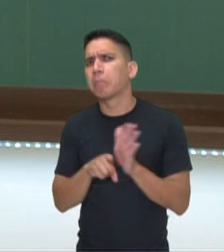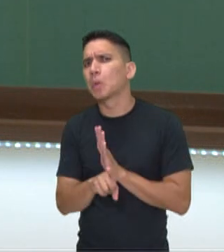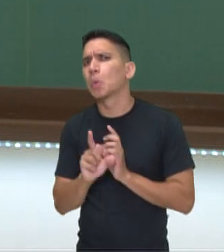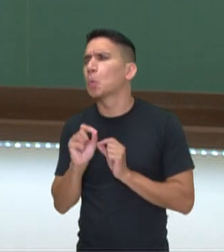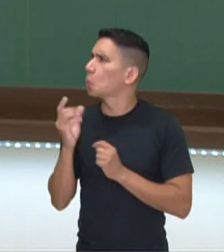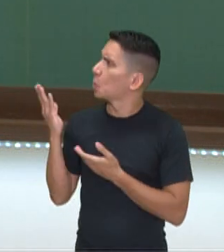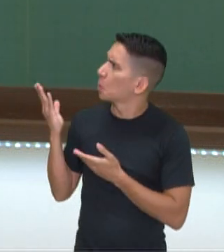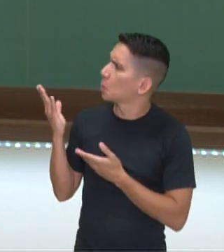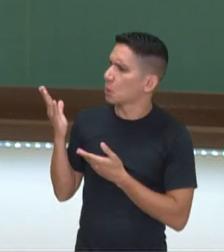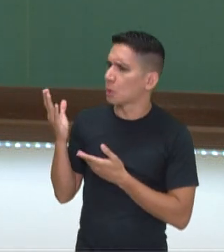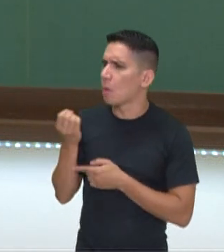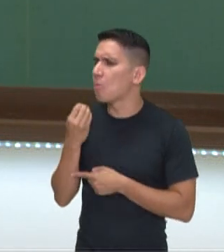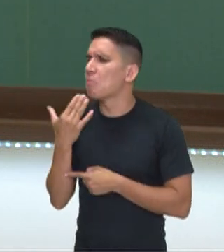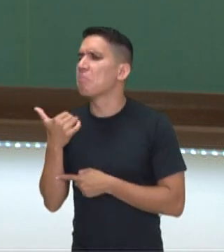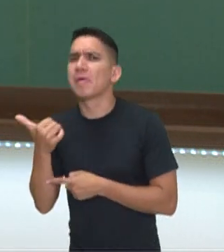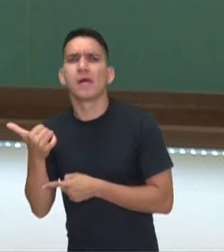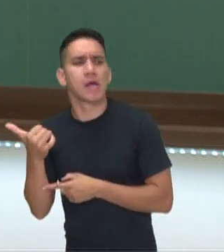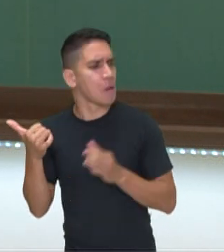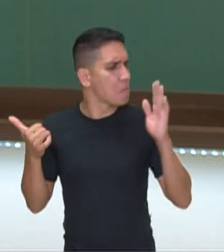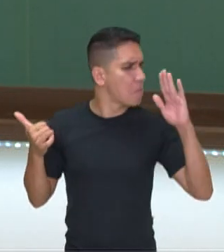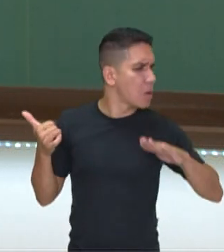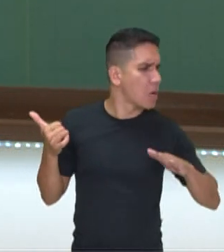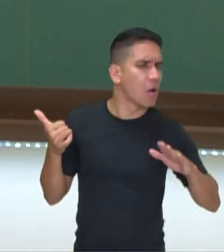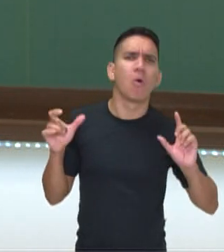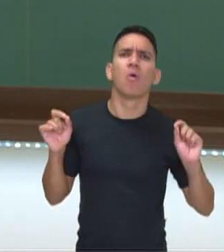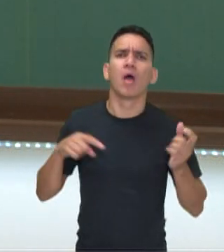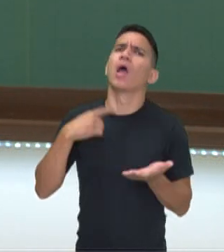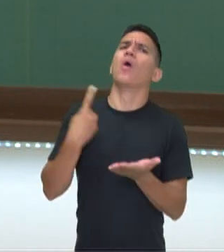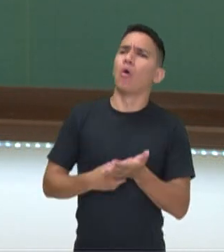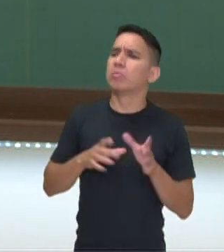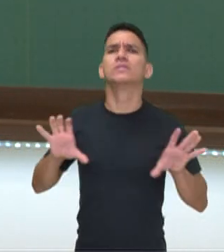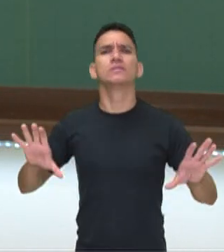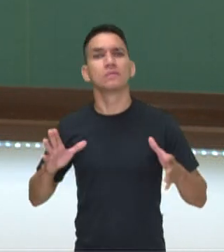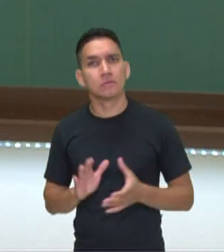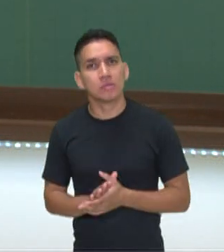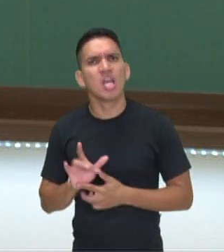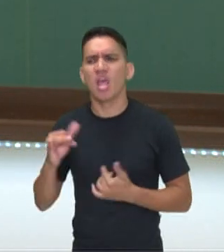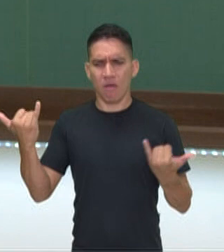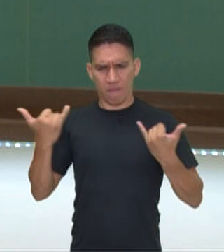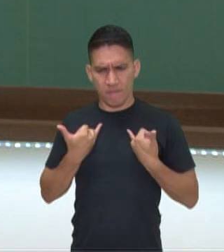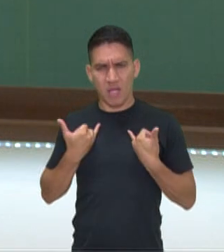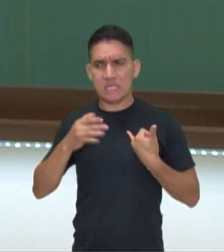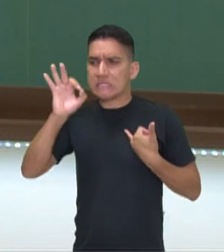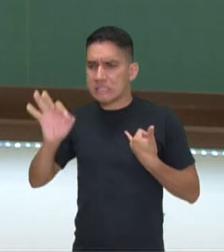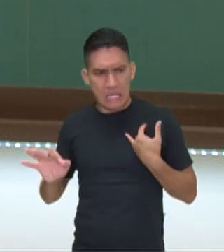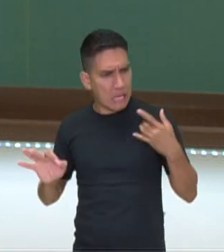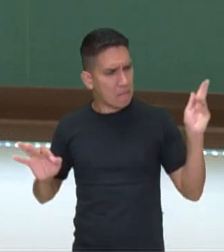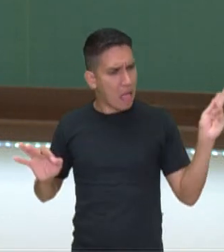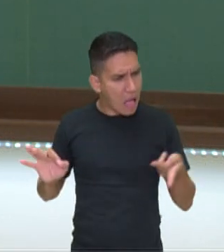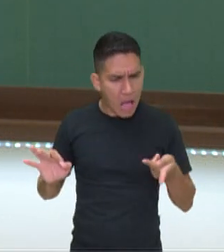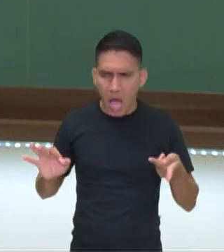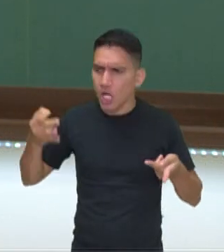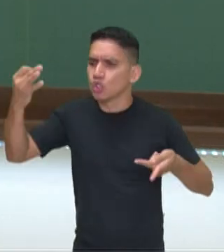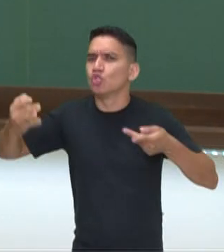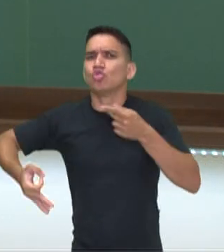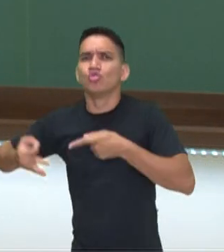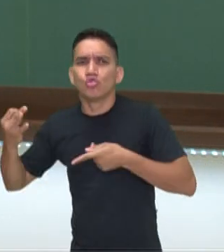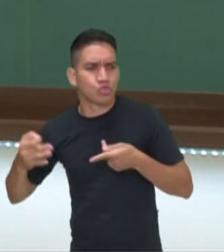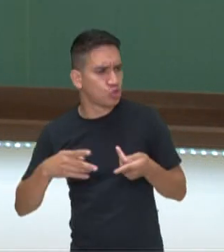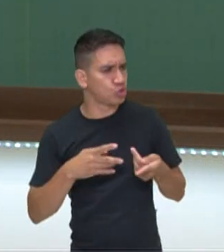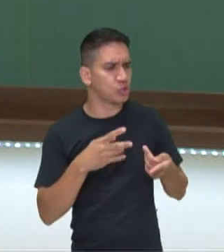o que é o mal? Quem define esses valores? Quem é que pode dizer o que é certo ou errado, justo ou injusto, bom ou mal?